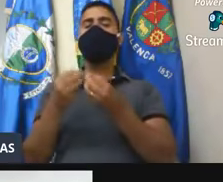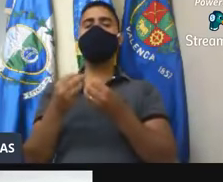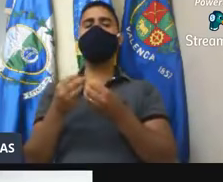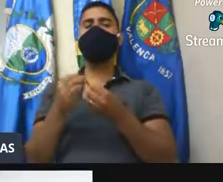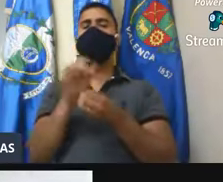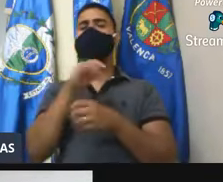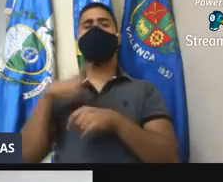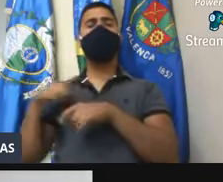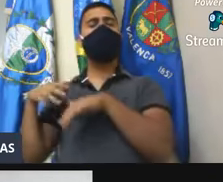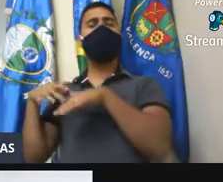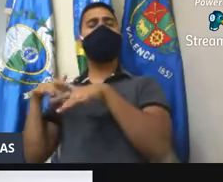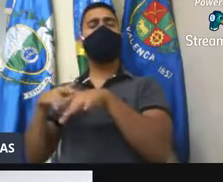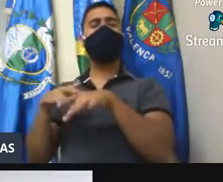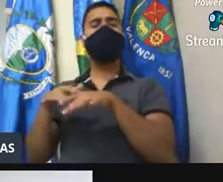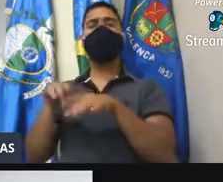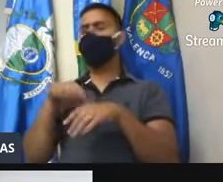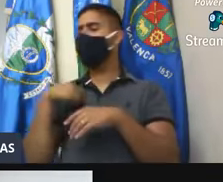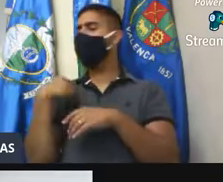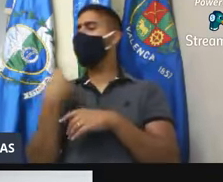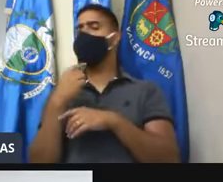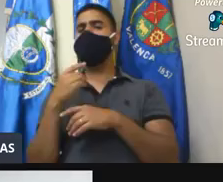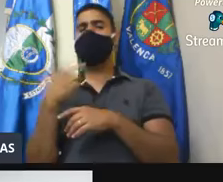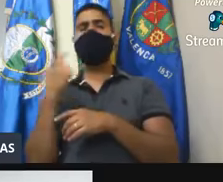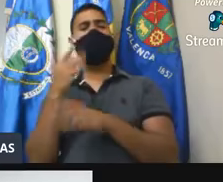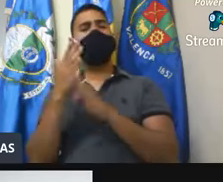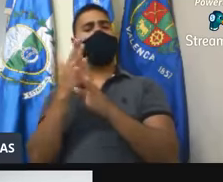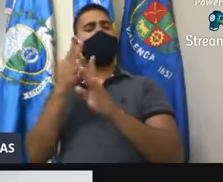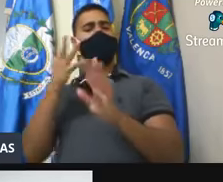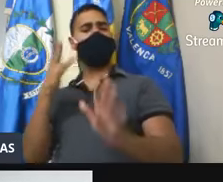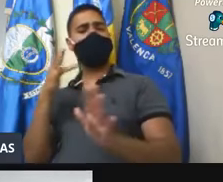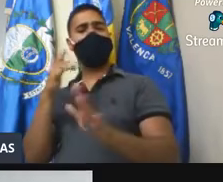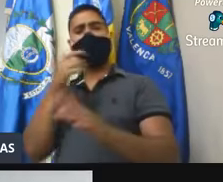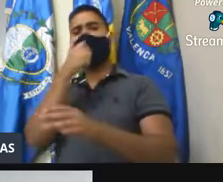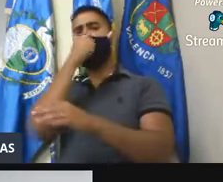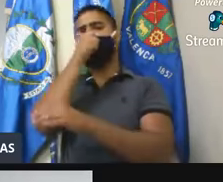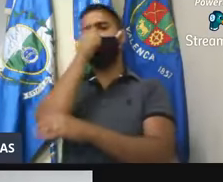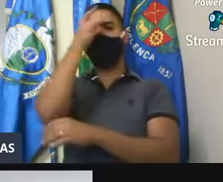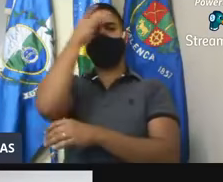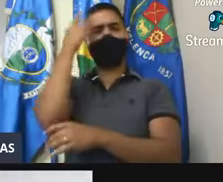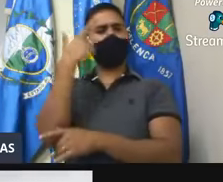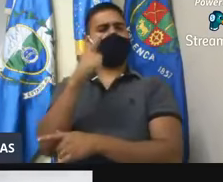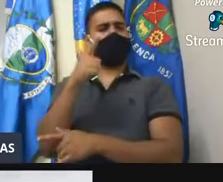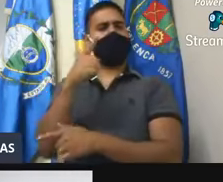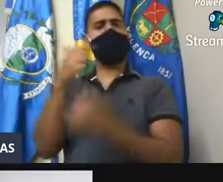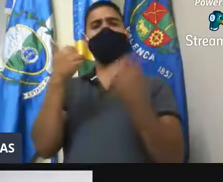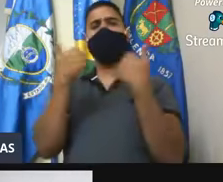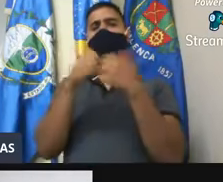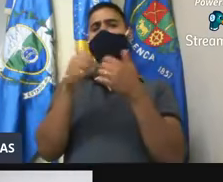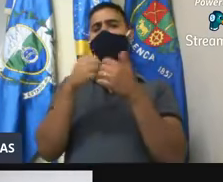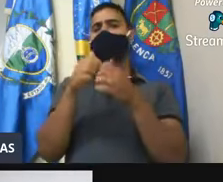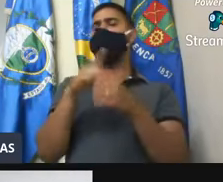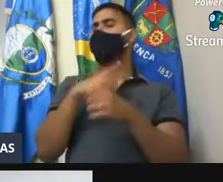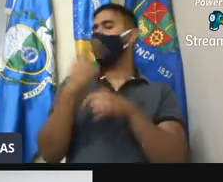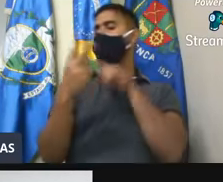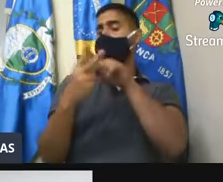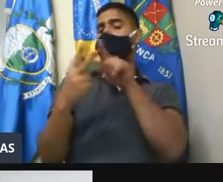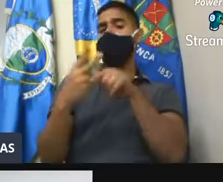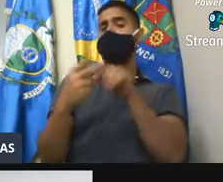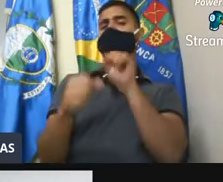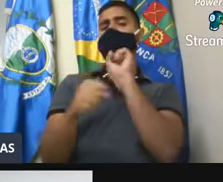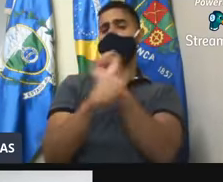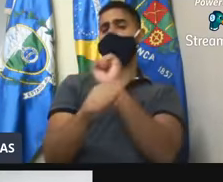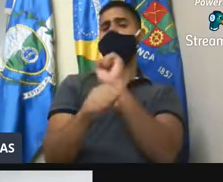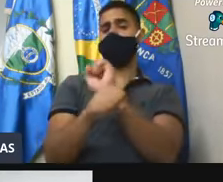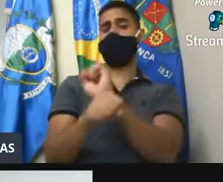tarde, tava tudo, assim, bem controlado, não tinha fila, não tinha aglomeração, e ônibus, ali tinham dois ônibus esperando, né, sempre dois